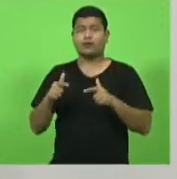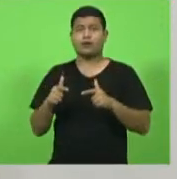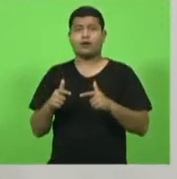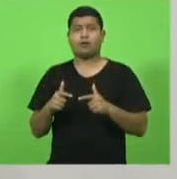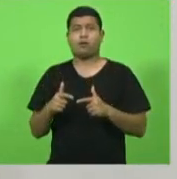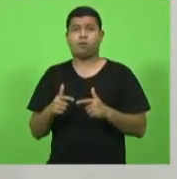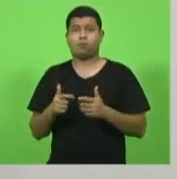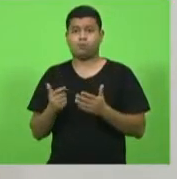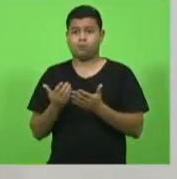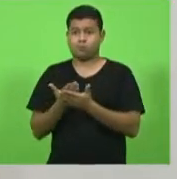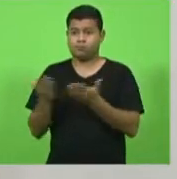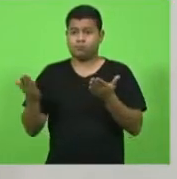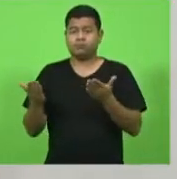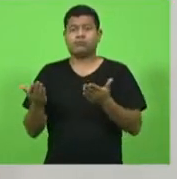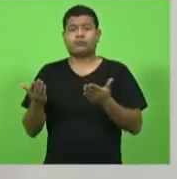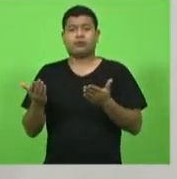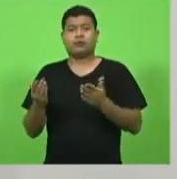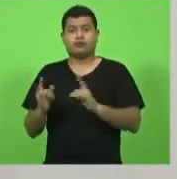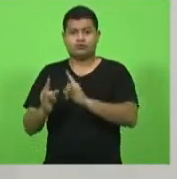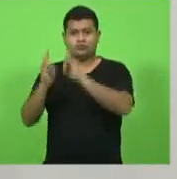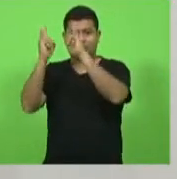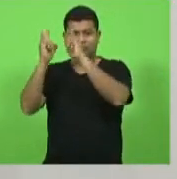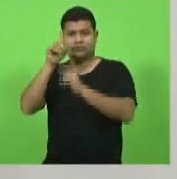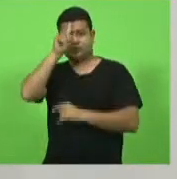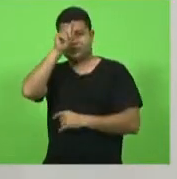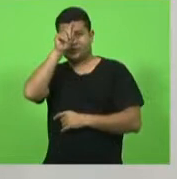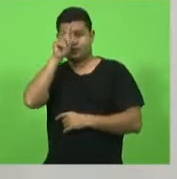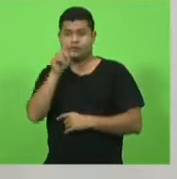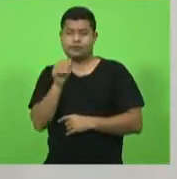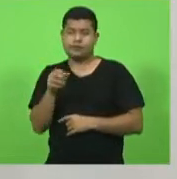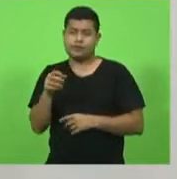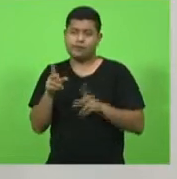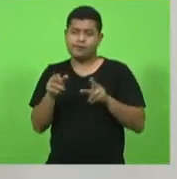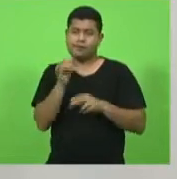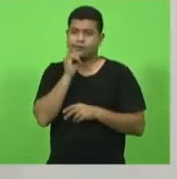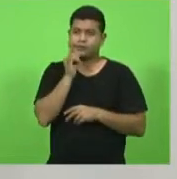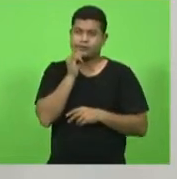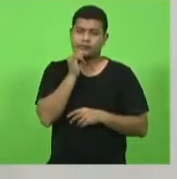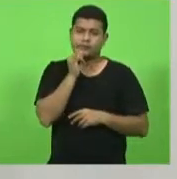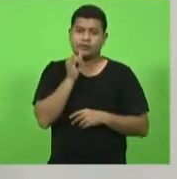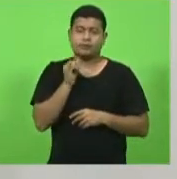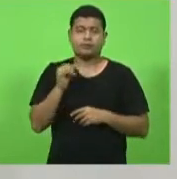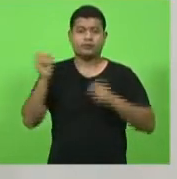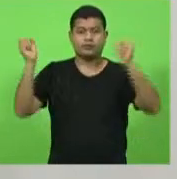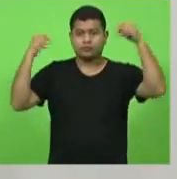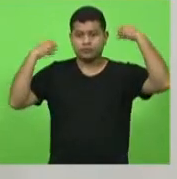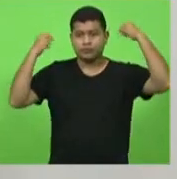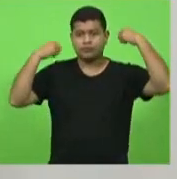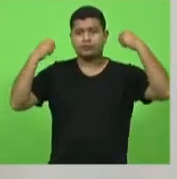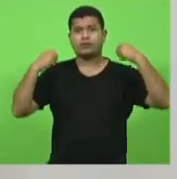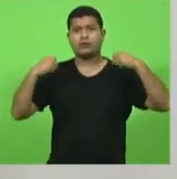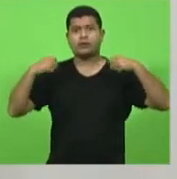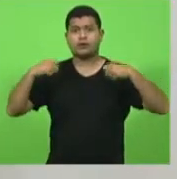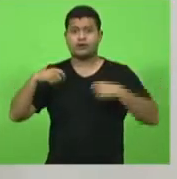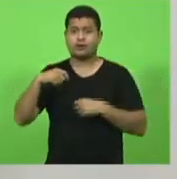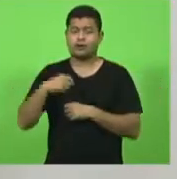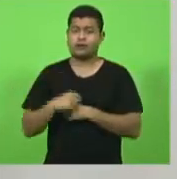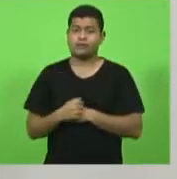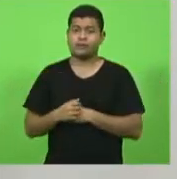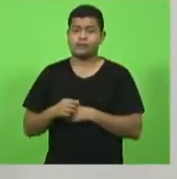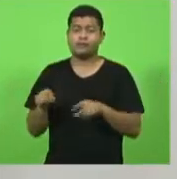sejam abertas como a nova lá do hospital de Chapecó aqui também de